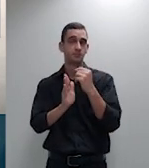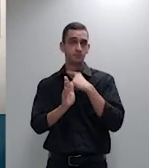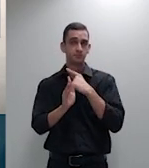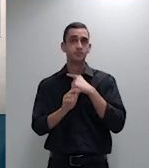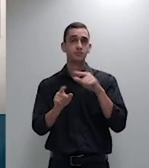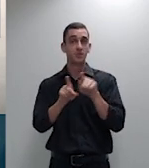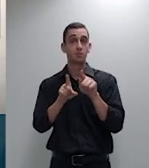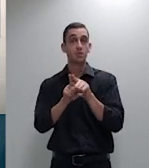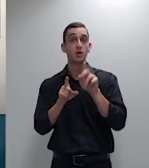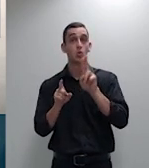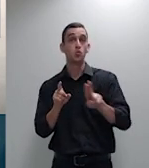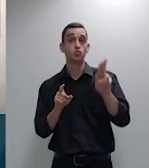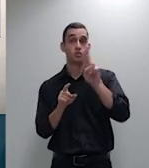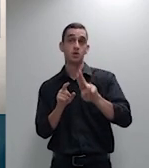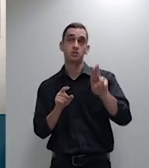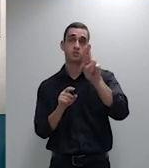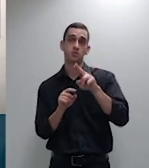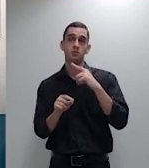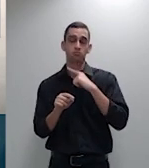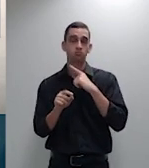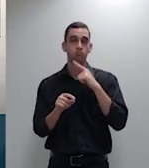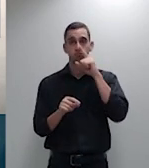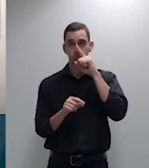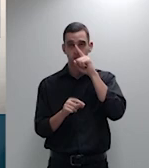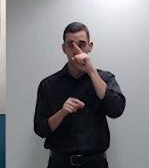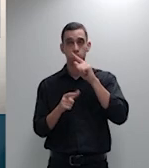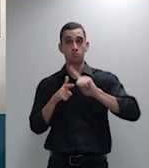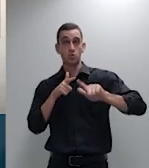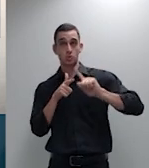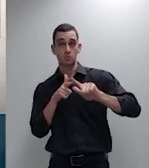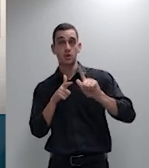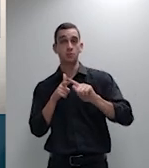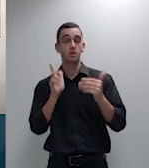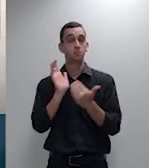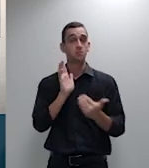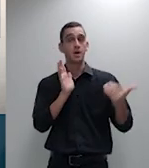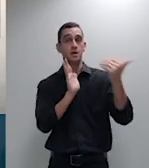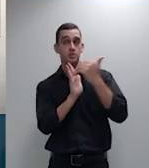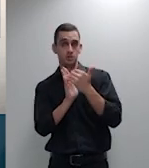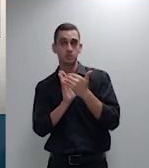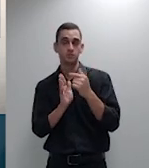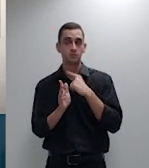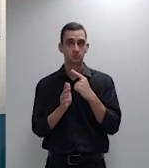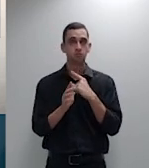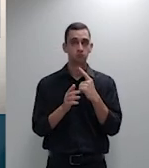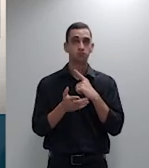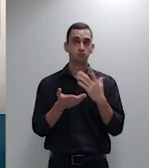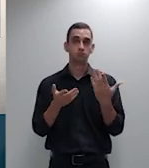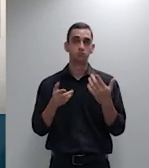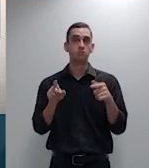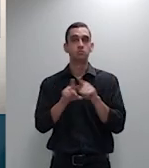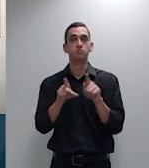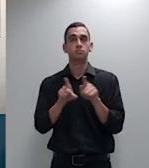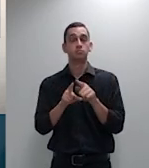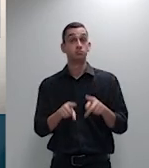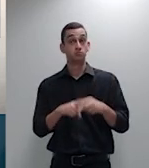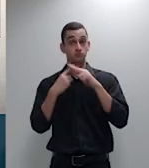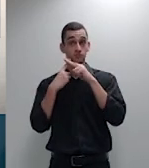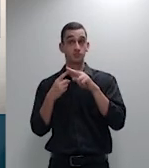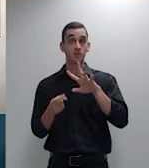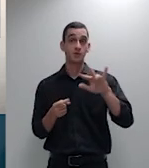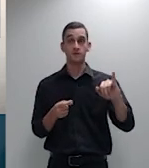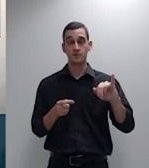deverá ser aferida em cada caso concreto o reajuste será adequado e razoável sempre que o percentual da